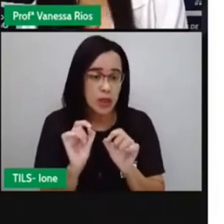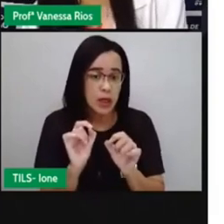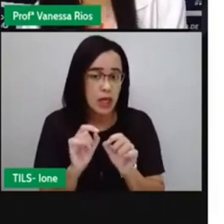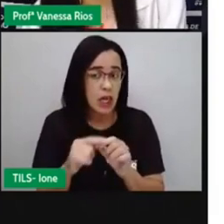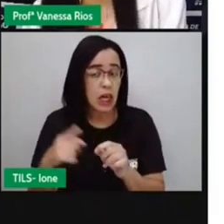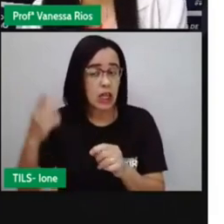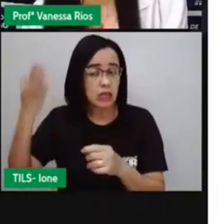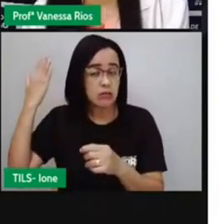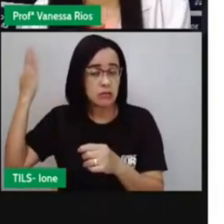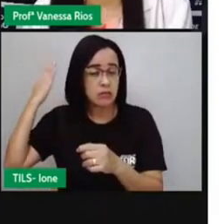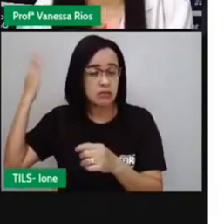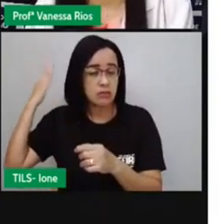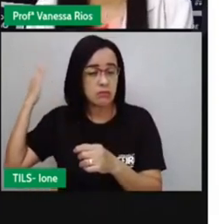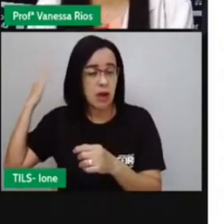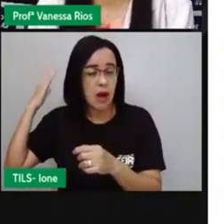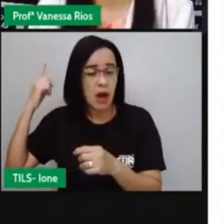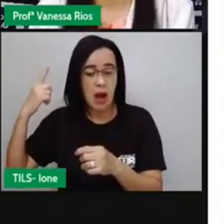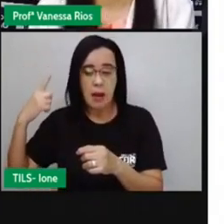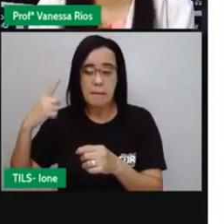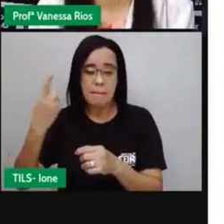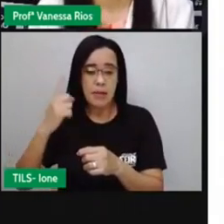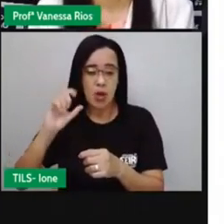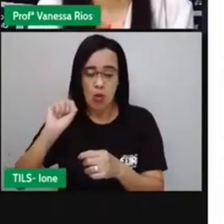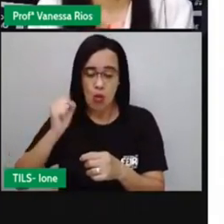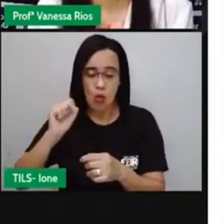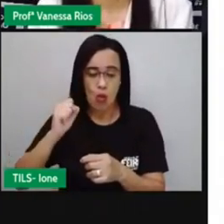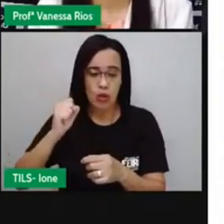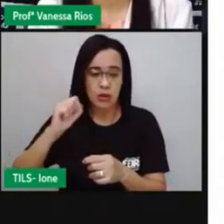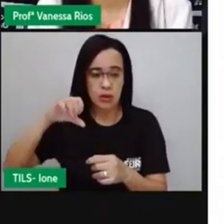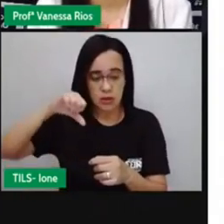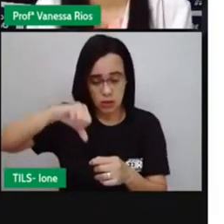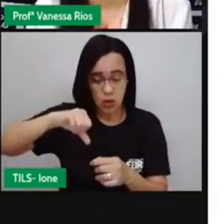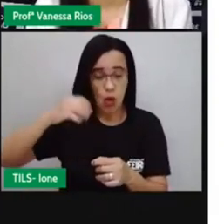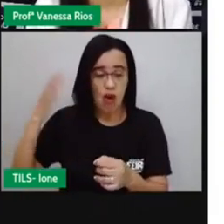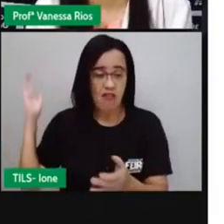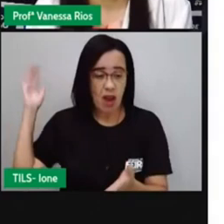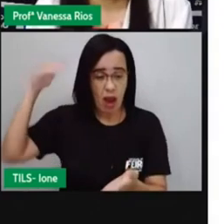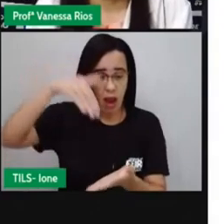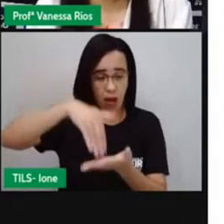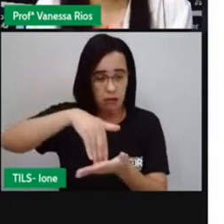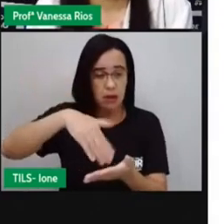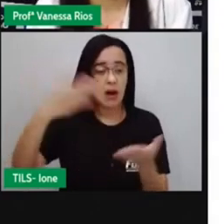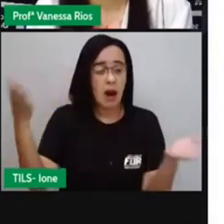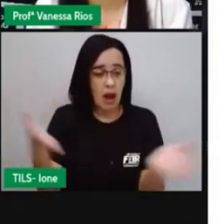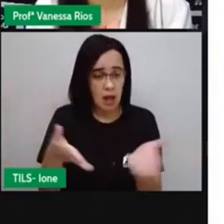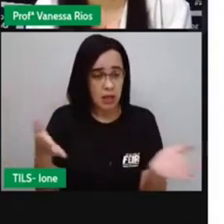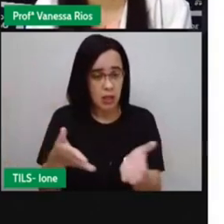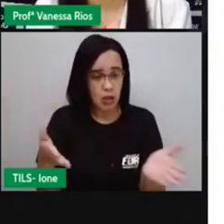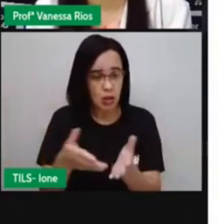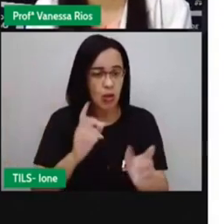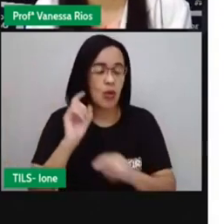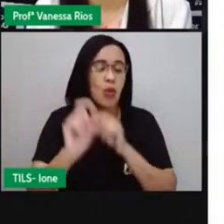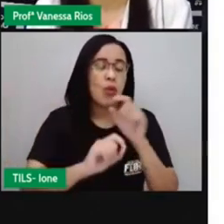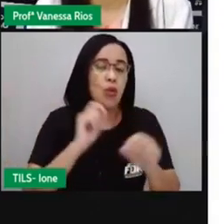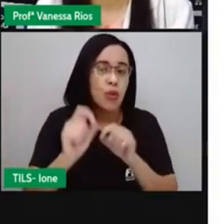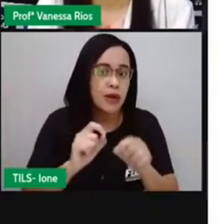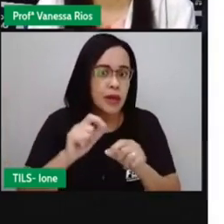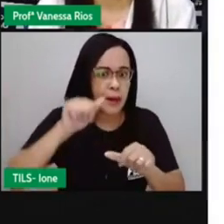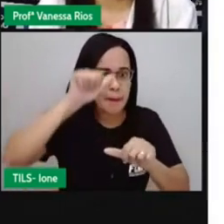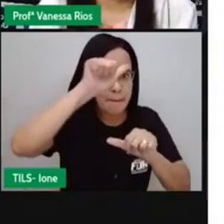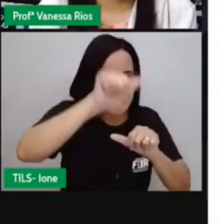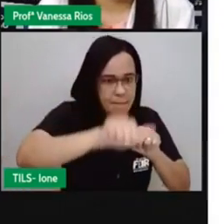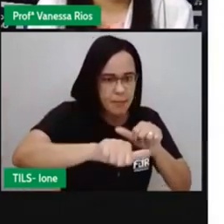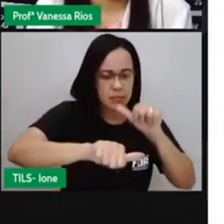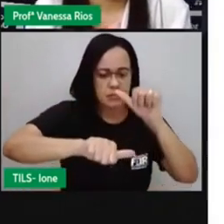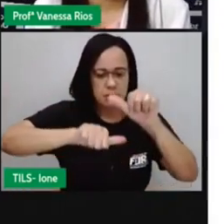dias atuais, muitas mudanças aconteceram em relação ao voto, em relação a quem é apto